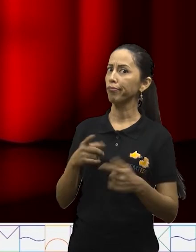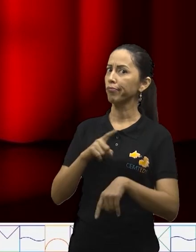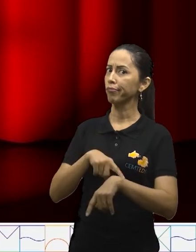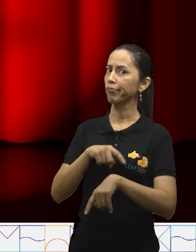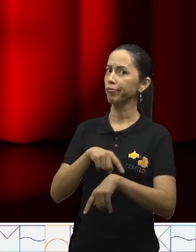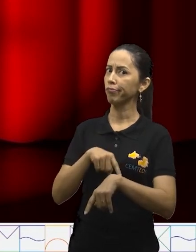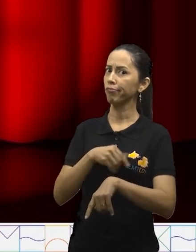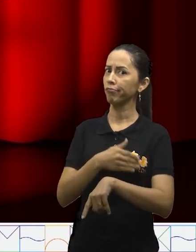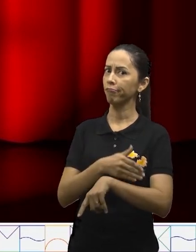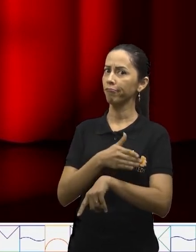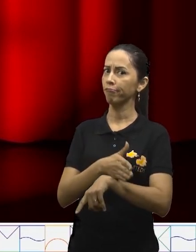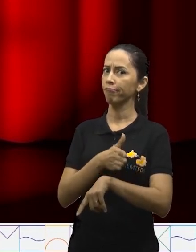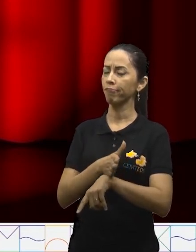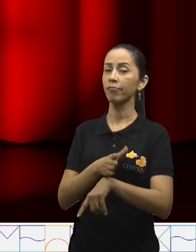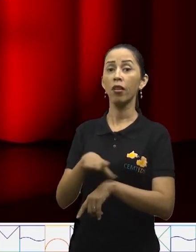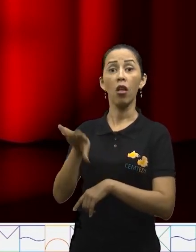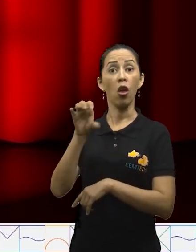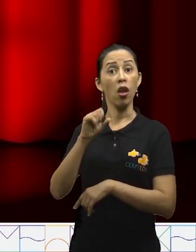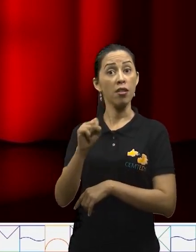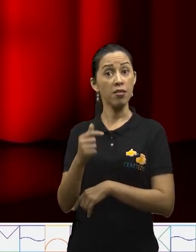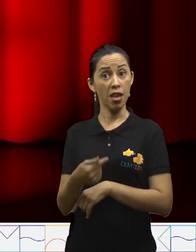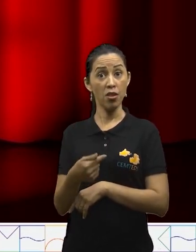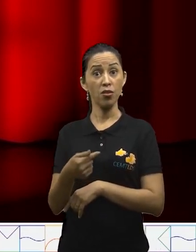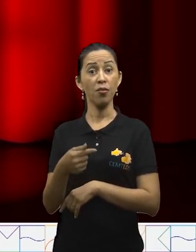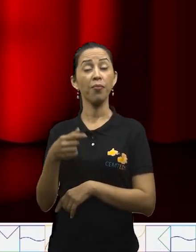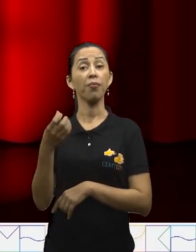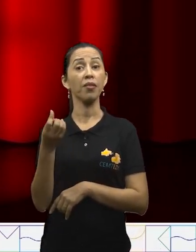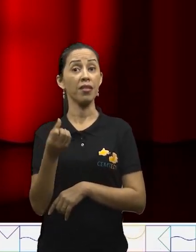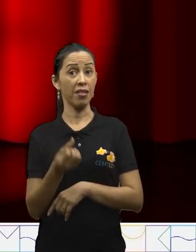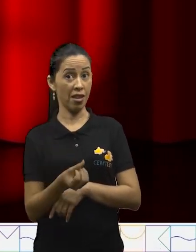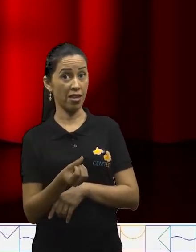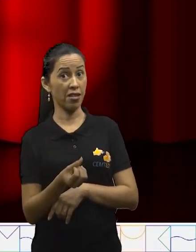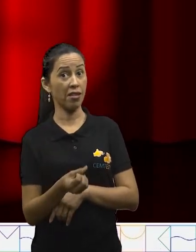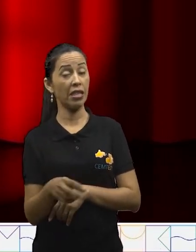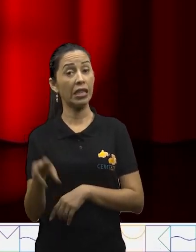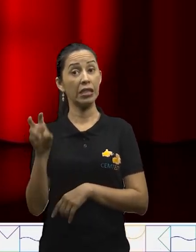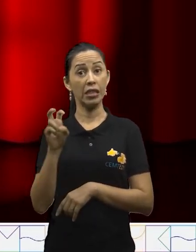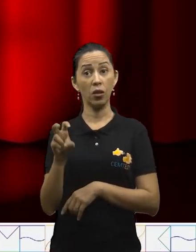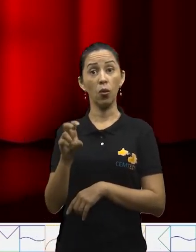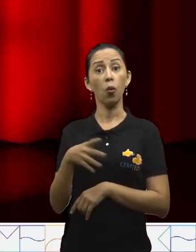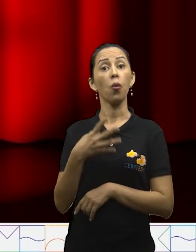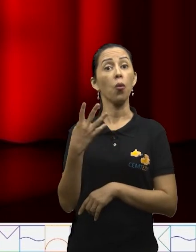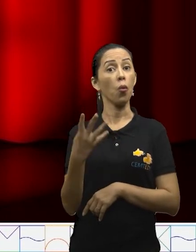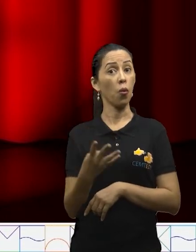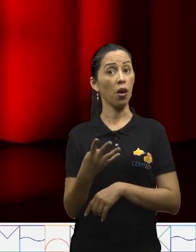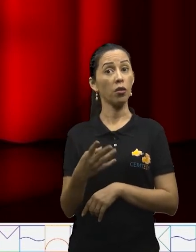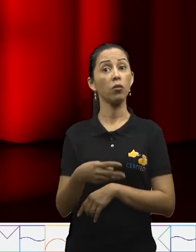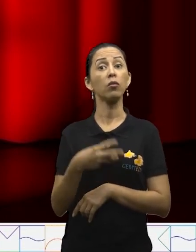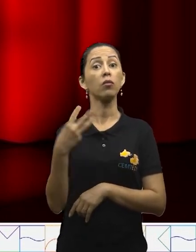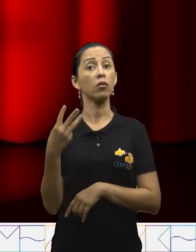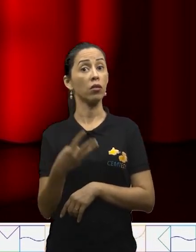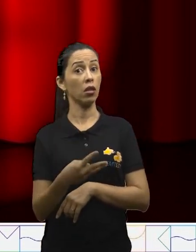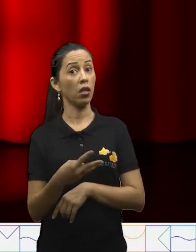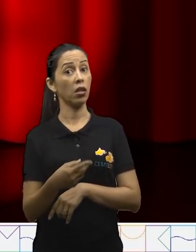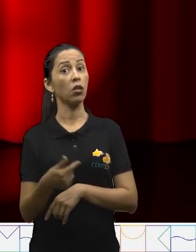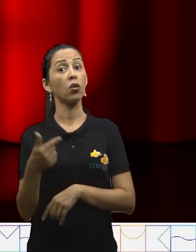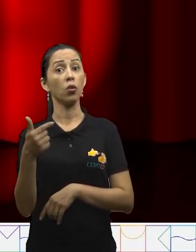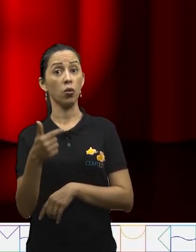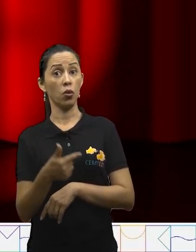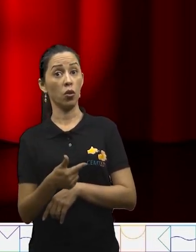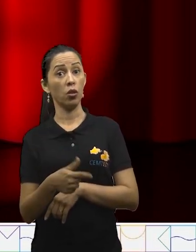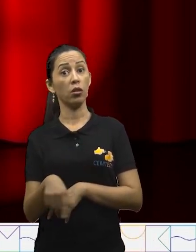9, 8, 7, 6, 5, 4, 3,